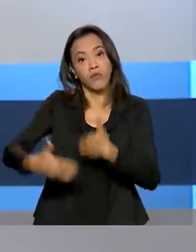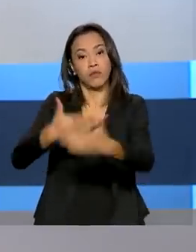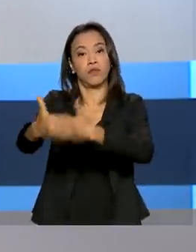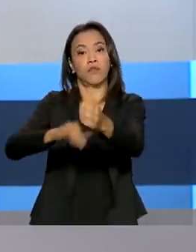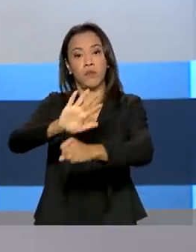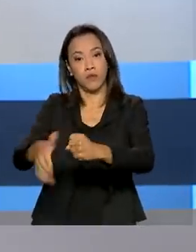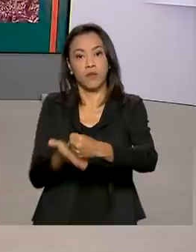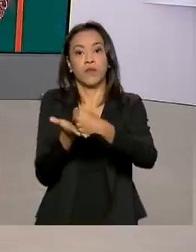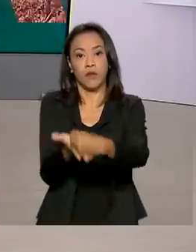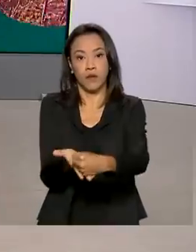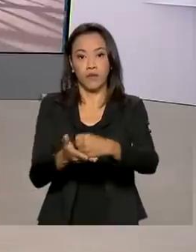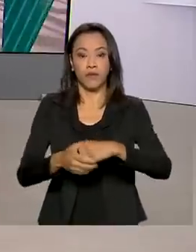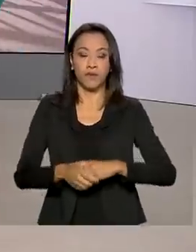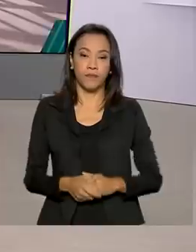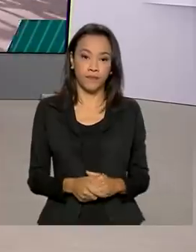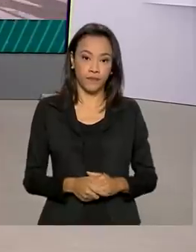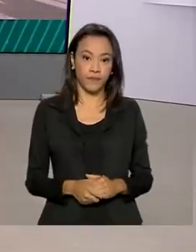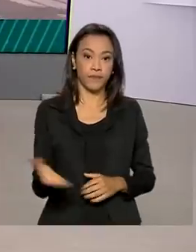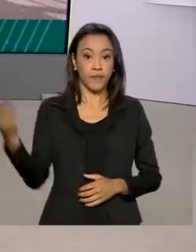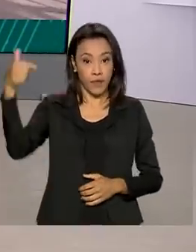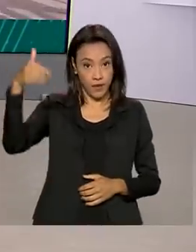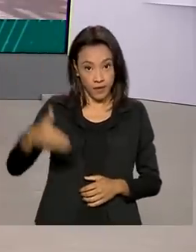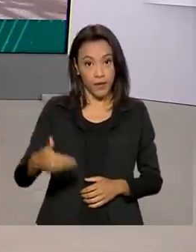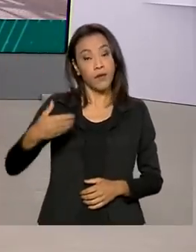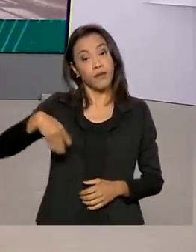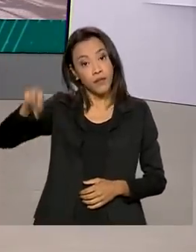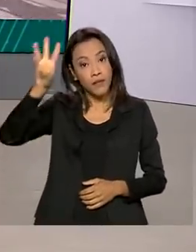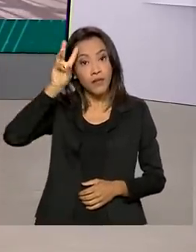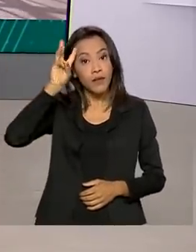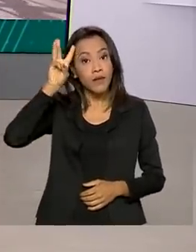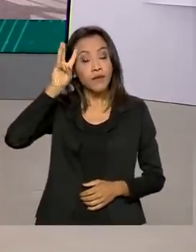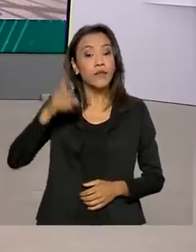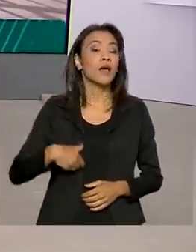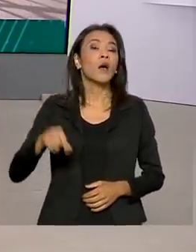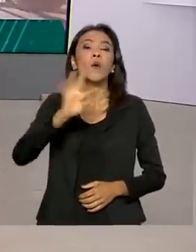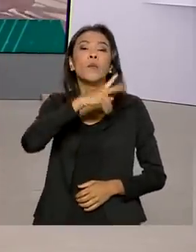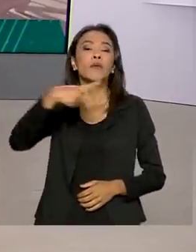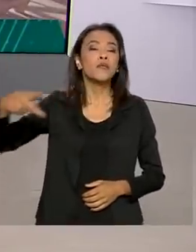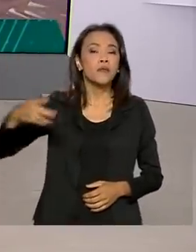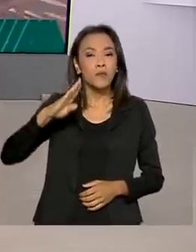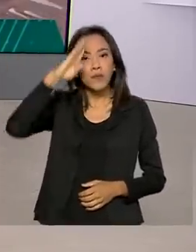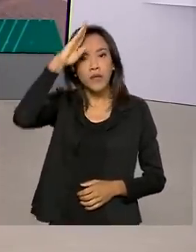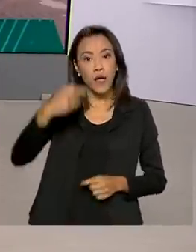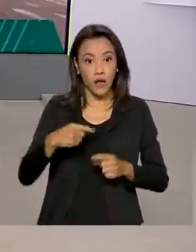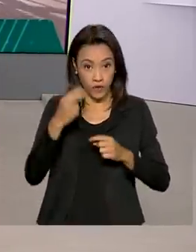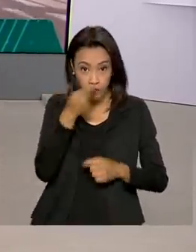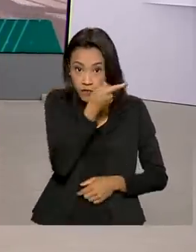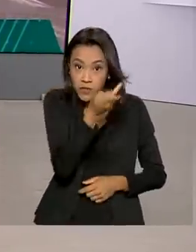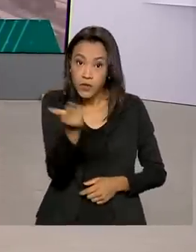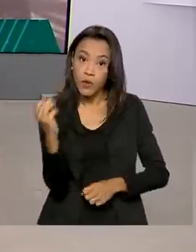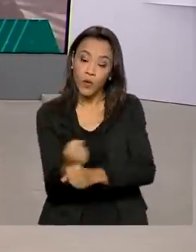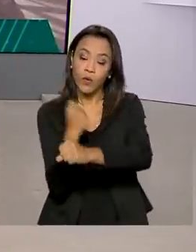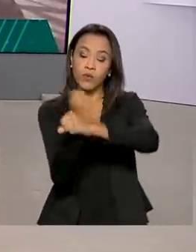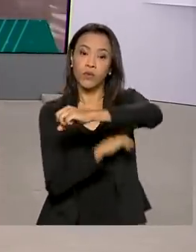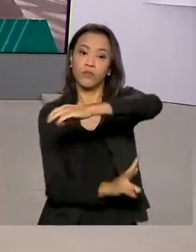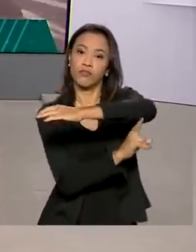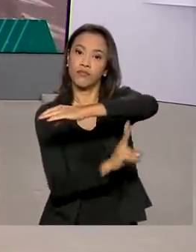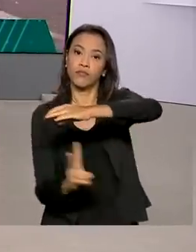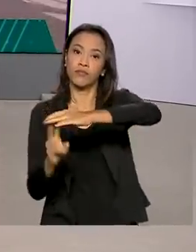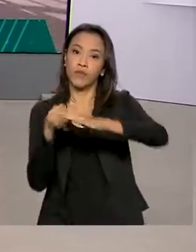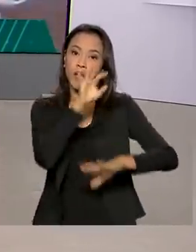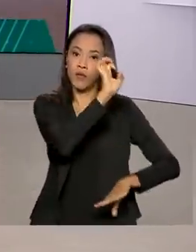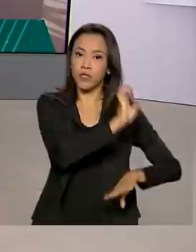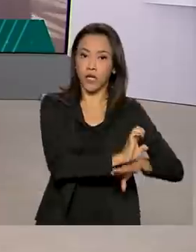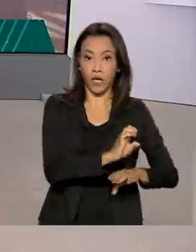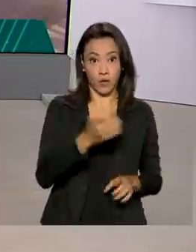sustentável. E nesta terça-feira, o presidente Jair Bolsonaro visitou as obras da ponte Xambioá, que vai ligar Tocantins ao